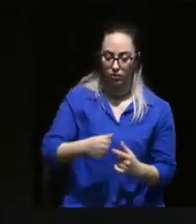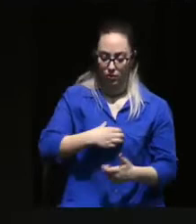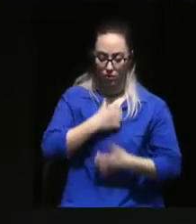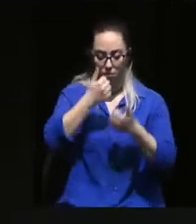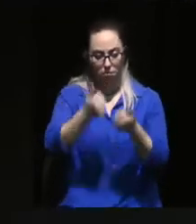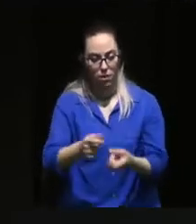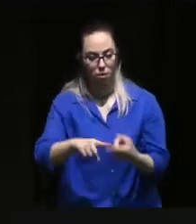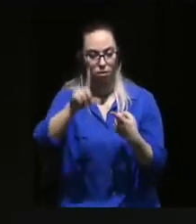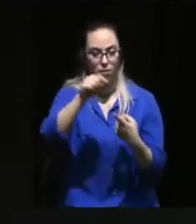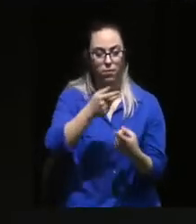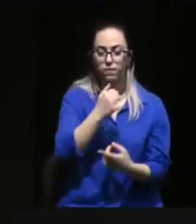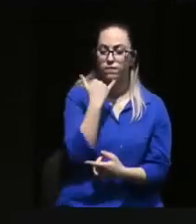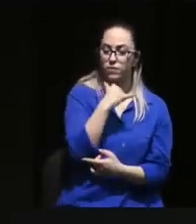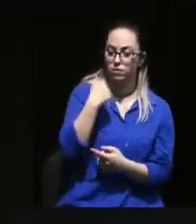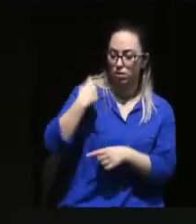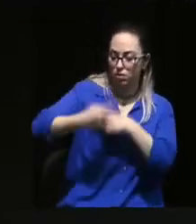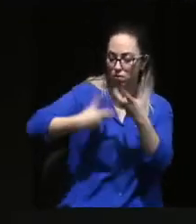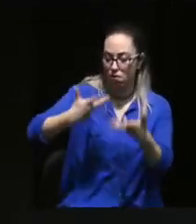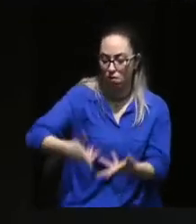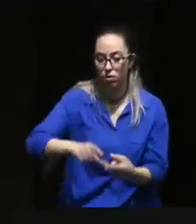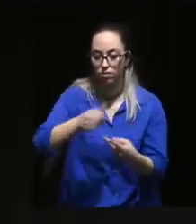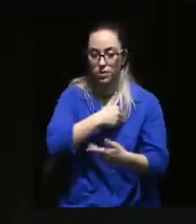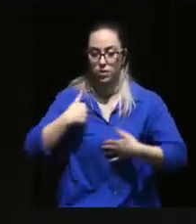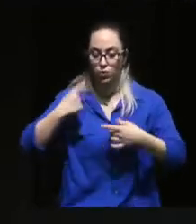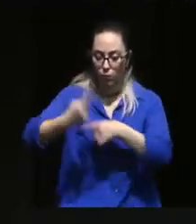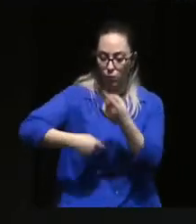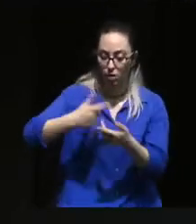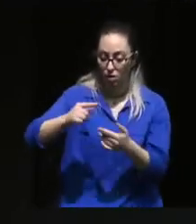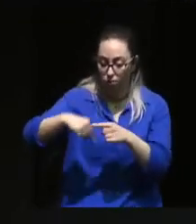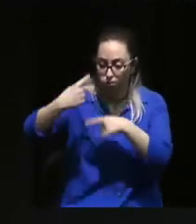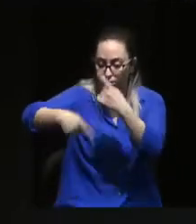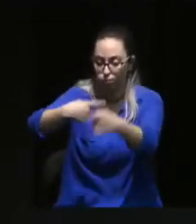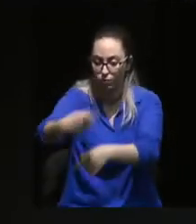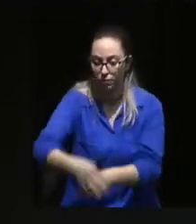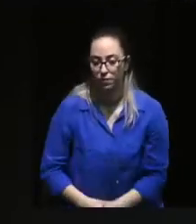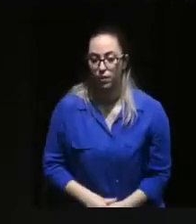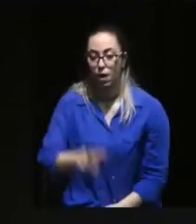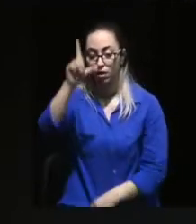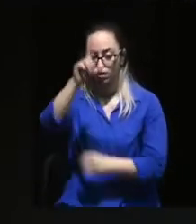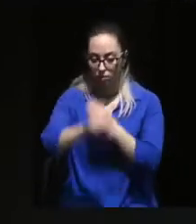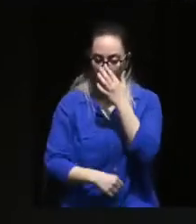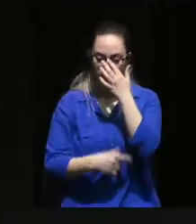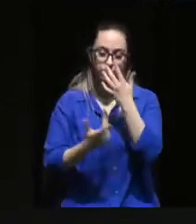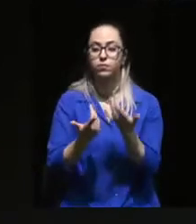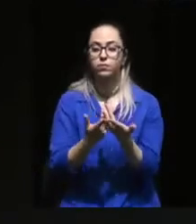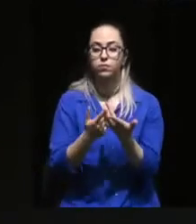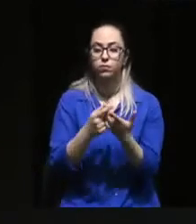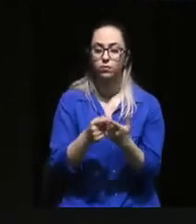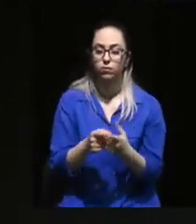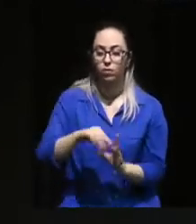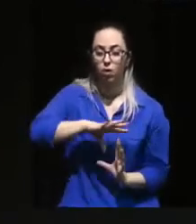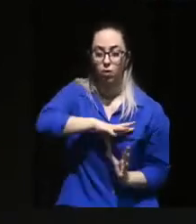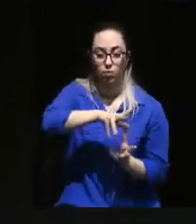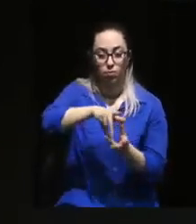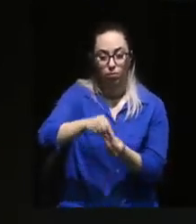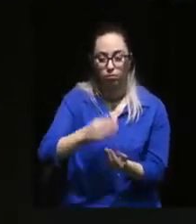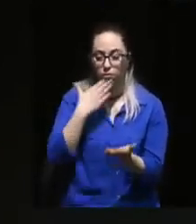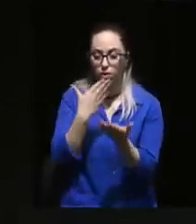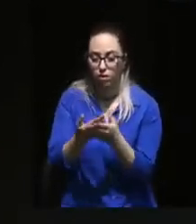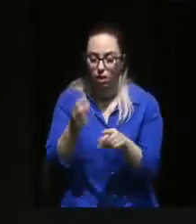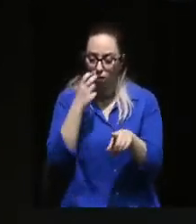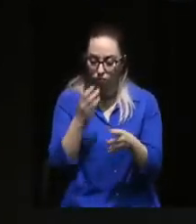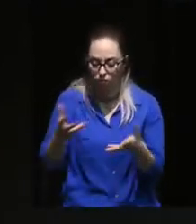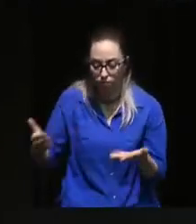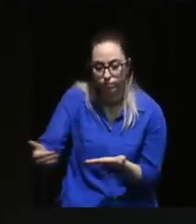a saúde e a felicidade da geração atual e das gerações futuras, nem o uso sustentável dos recursos do planeta, a saúde dos ecossistemas, da